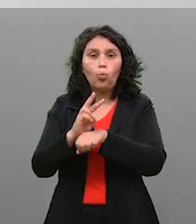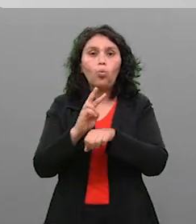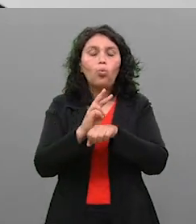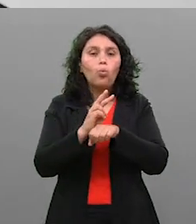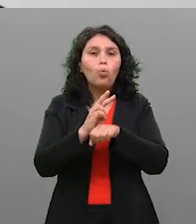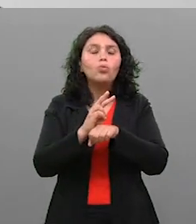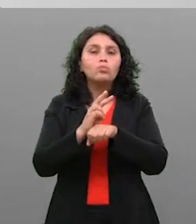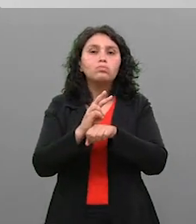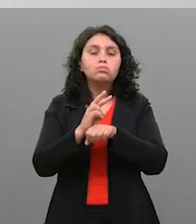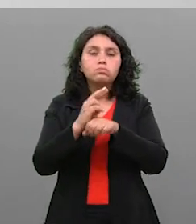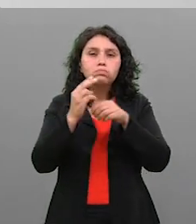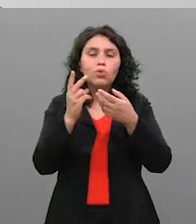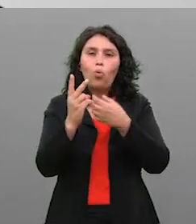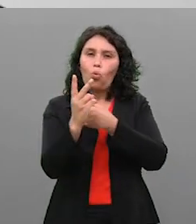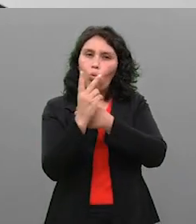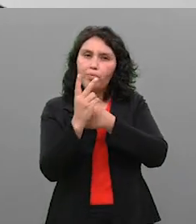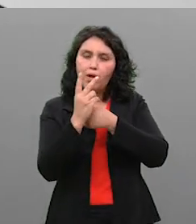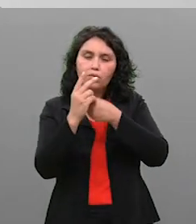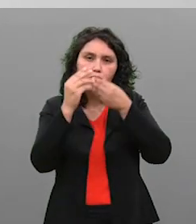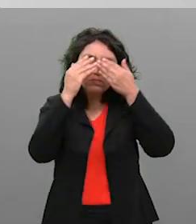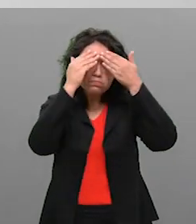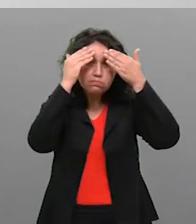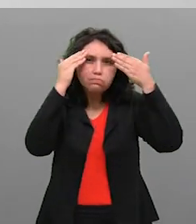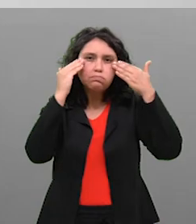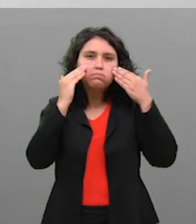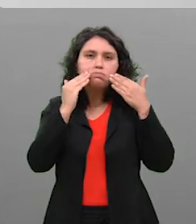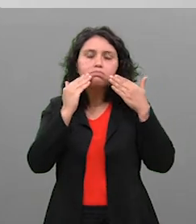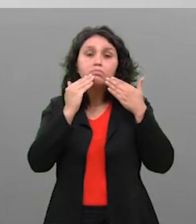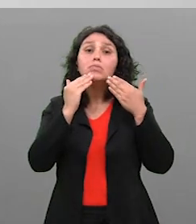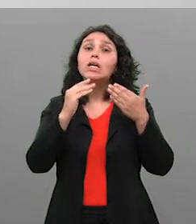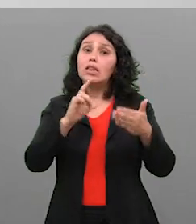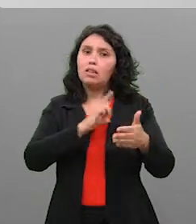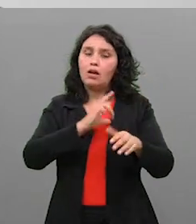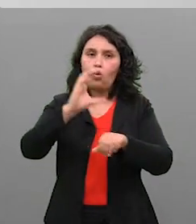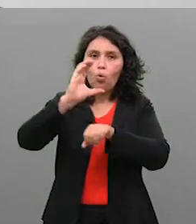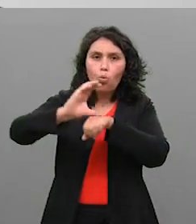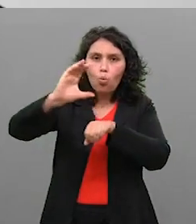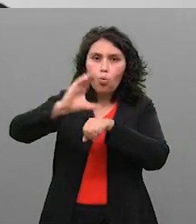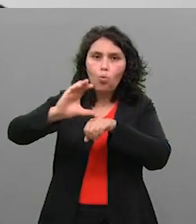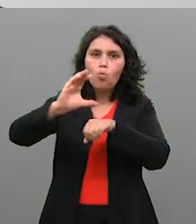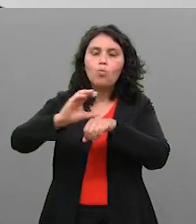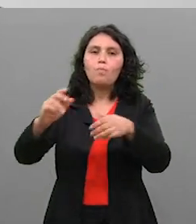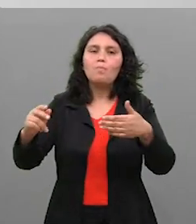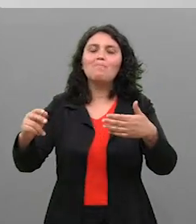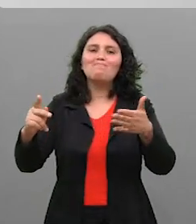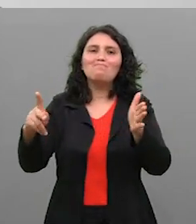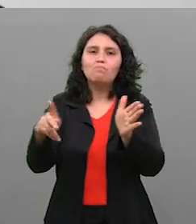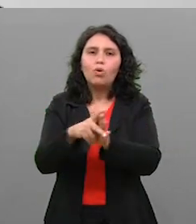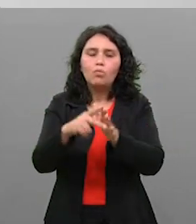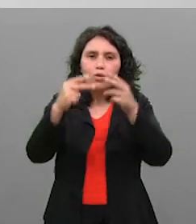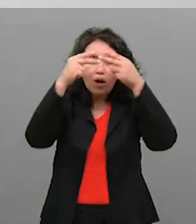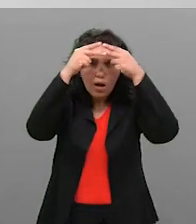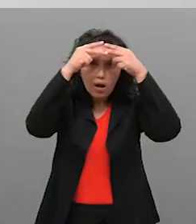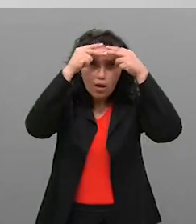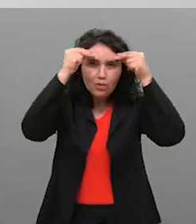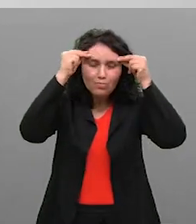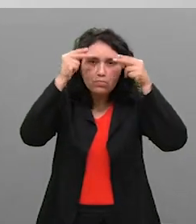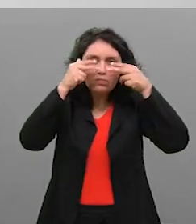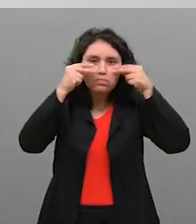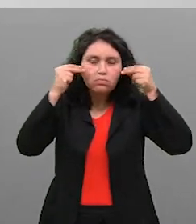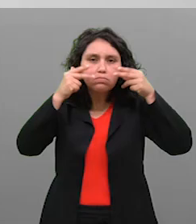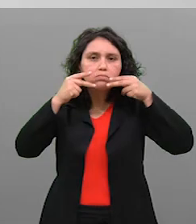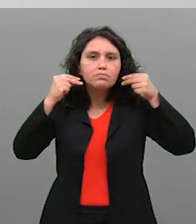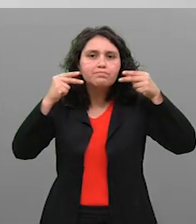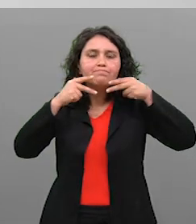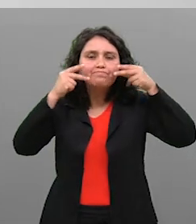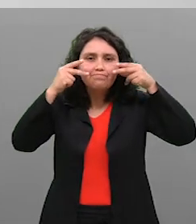nesse caso, o curativo que é feito é completamente diferente, ele é específico, existem cursos só para fazer o curativo do peeling